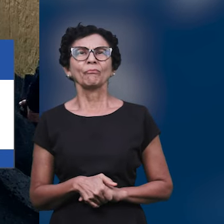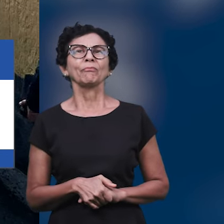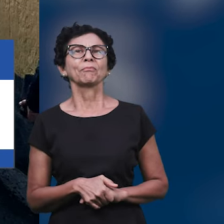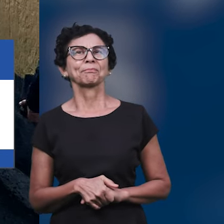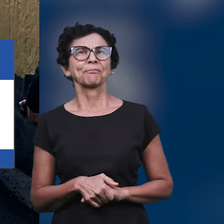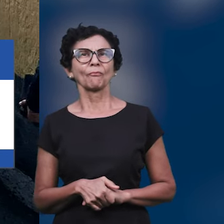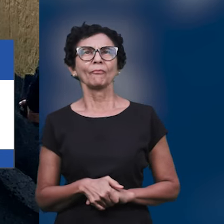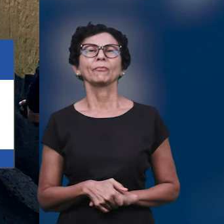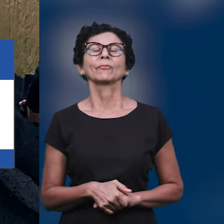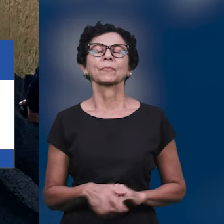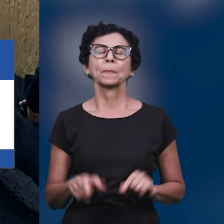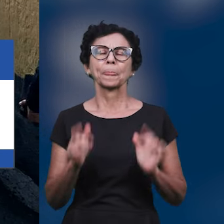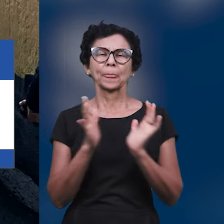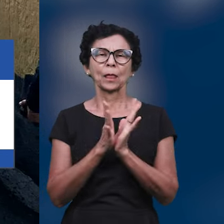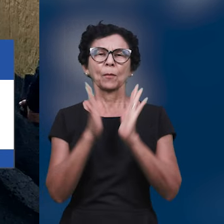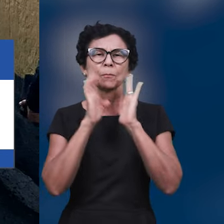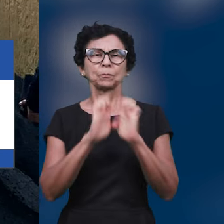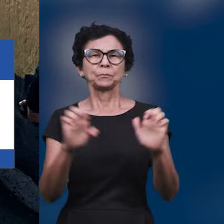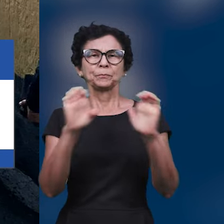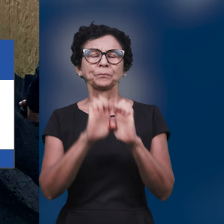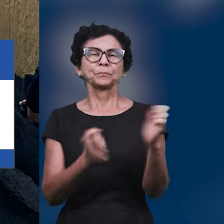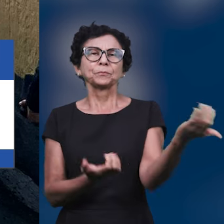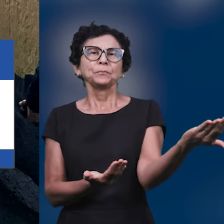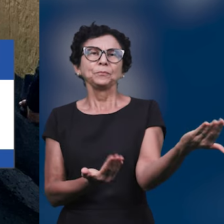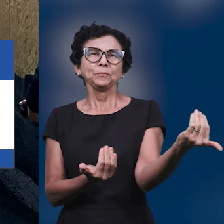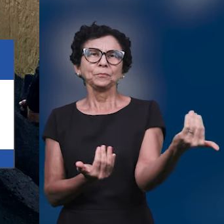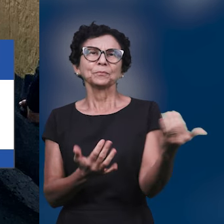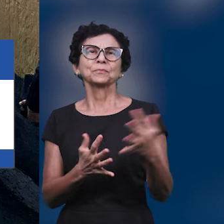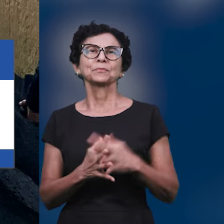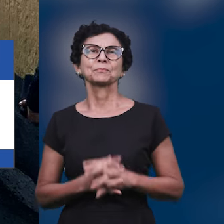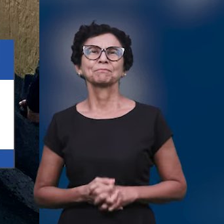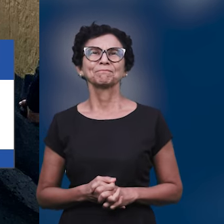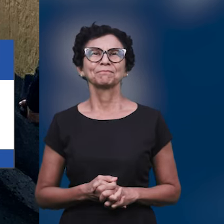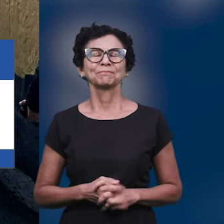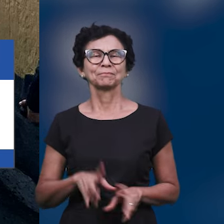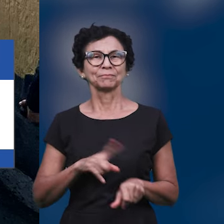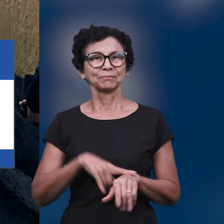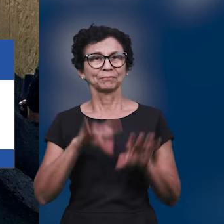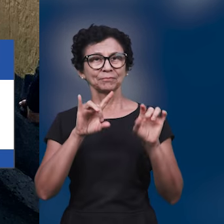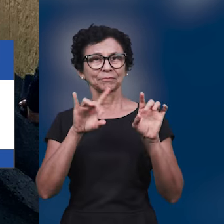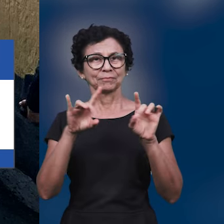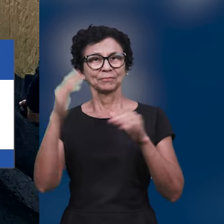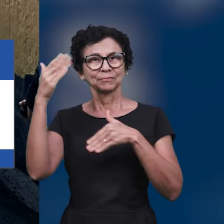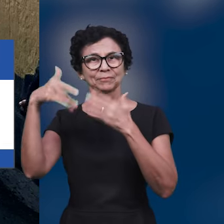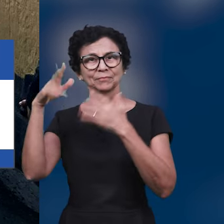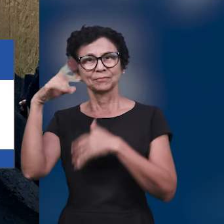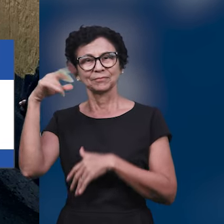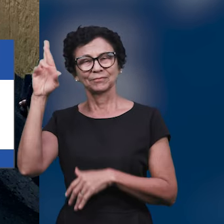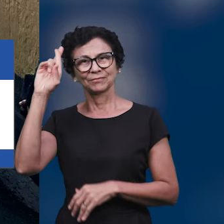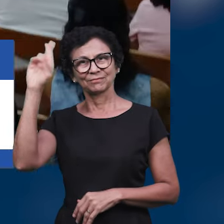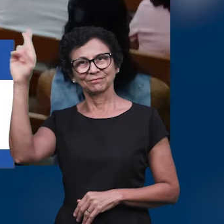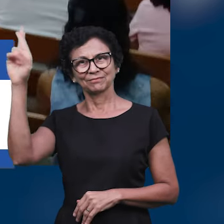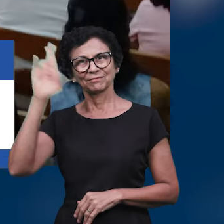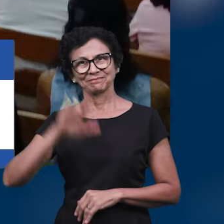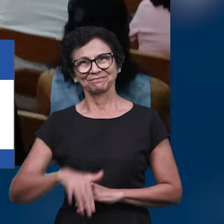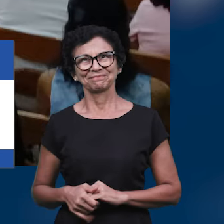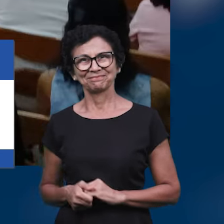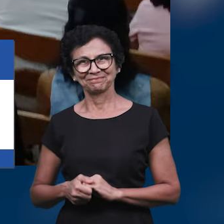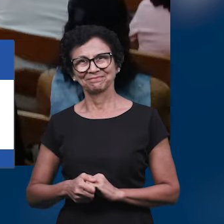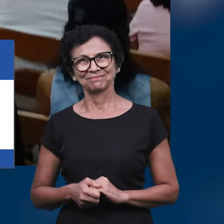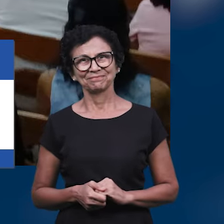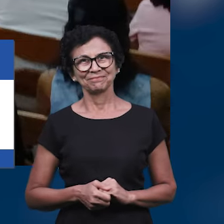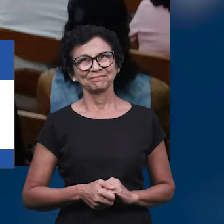evangelística. E os jovens vivenciaram ali um momento especial na presença do Senhor na igreja de Graúna 1.